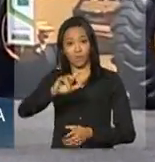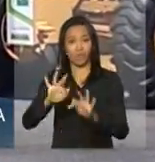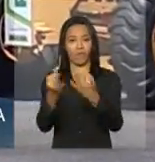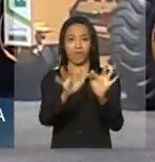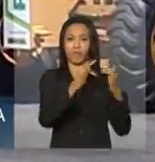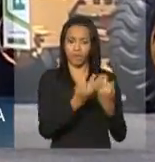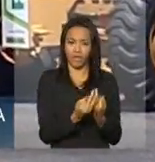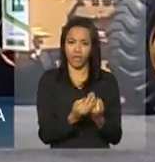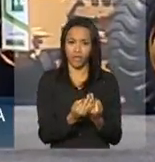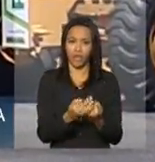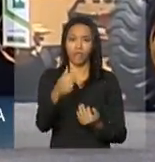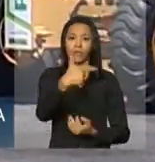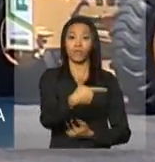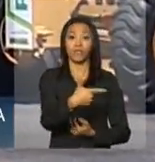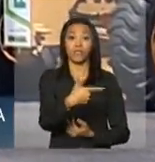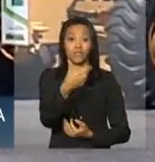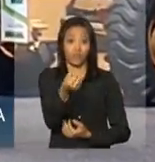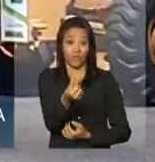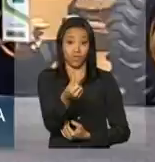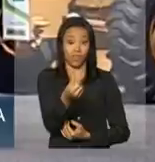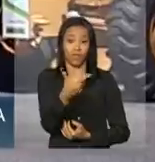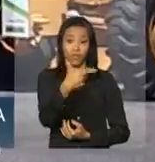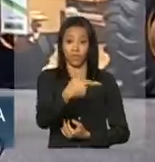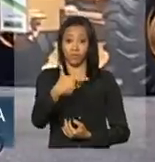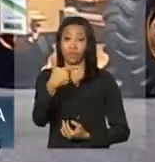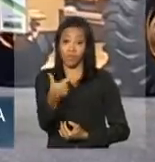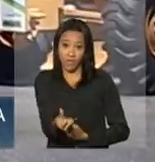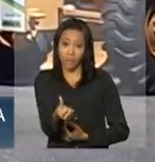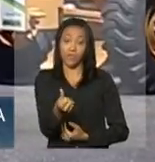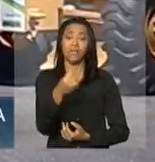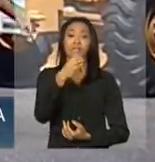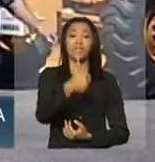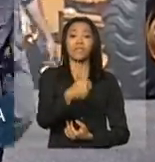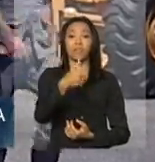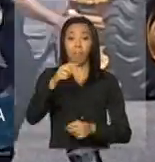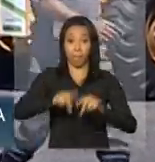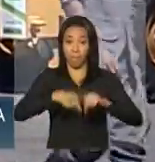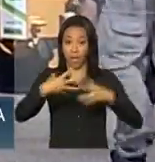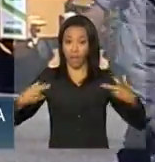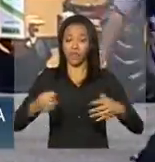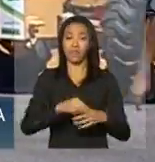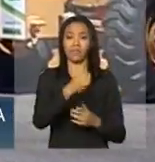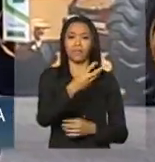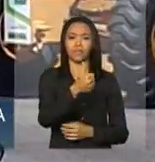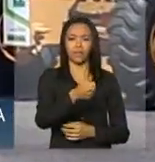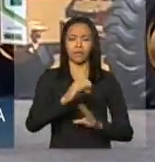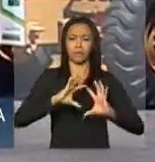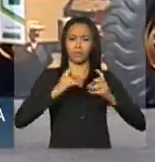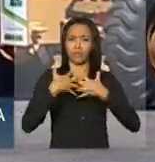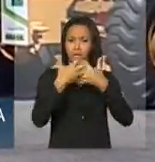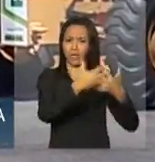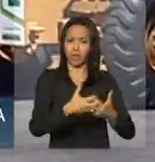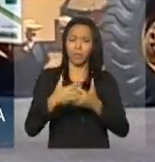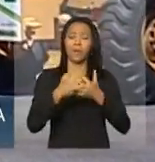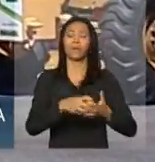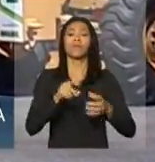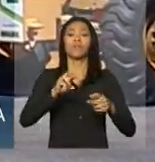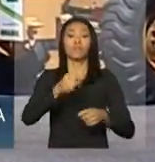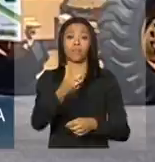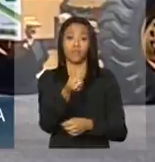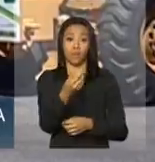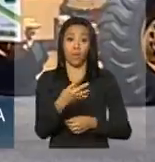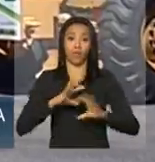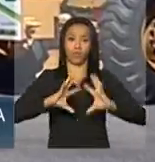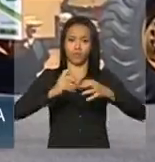226 máquinas, são 138 caminhões caçamba, 64 motoniveladoras e